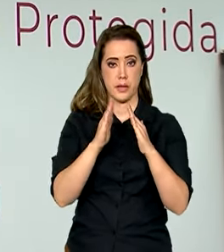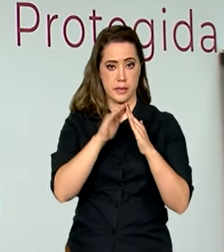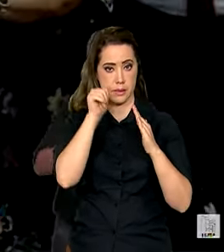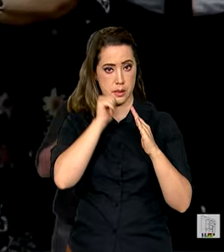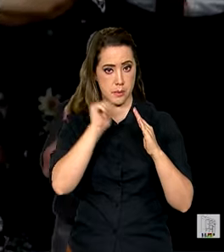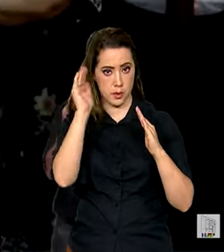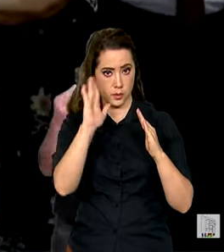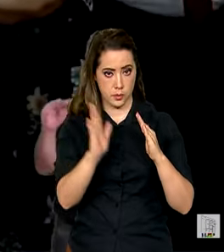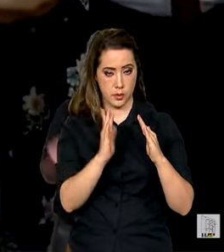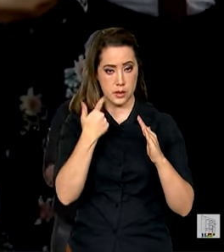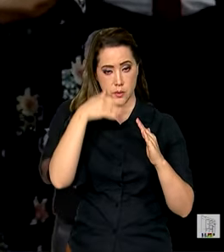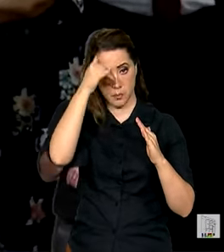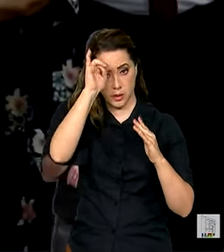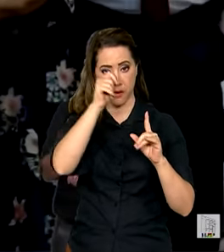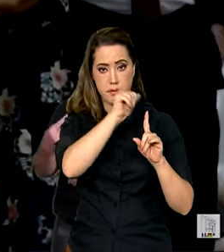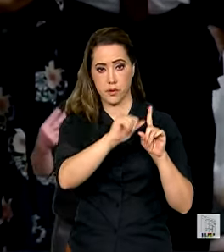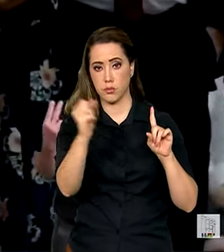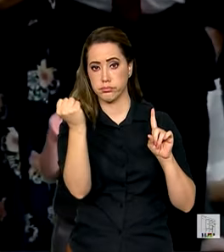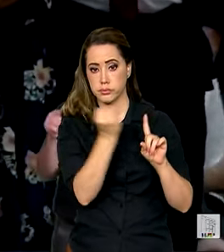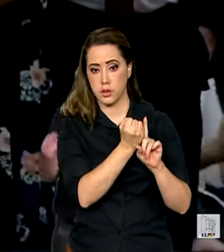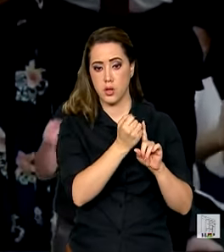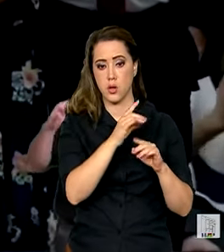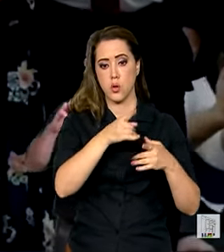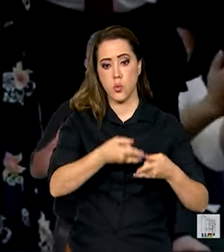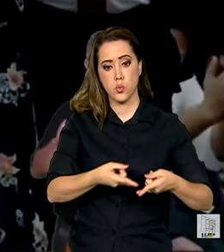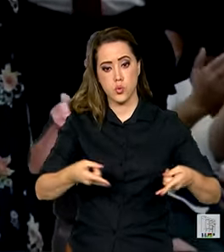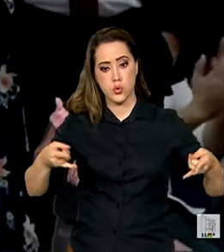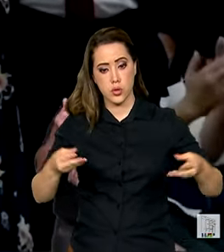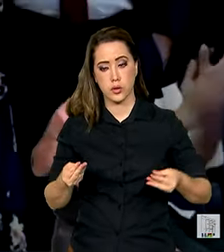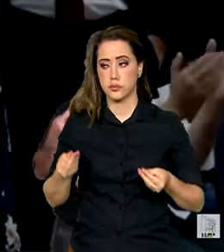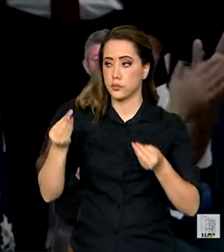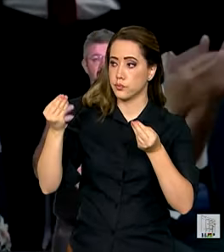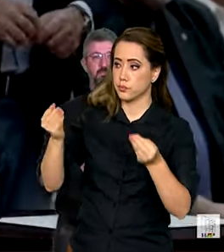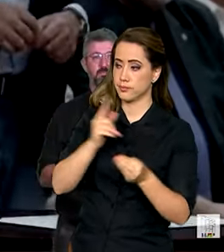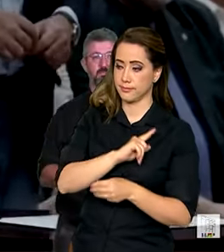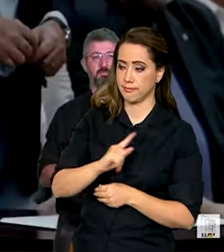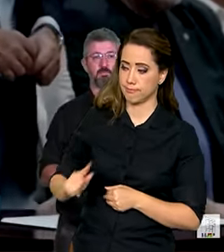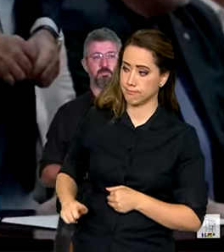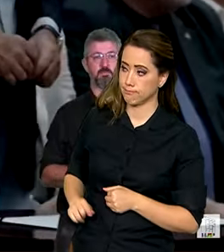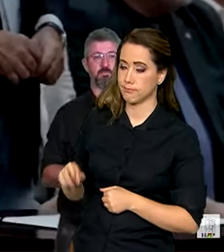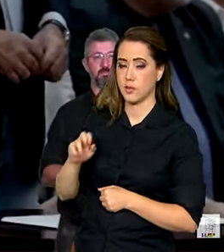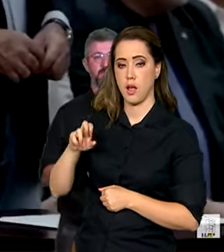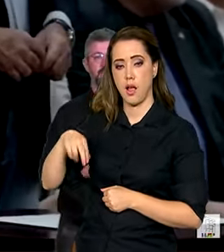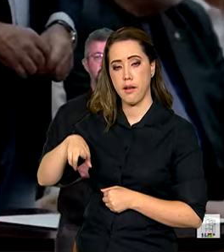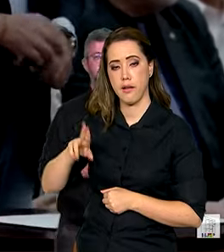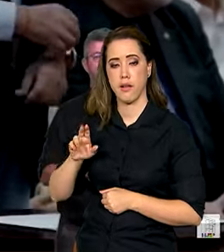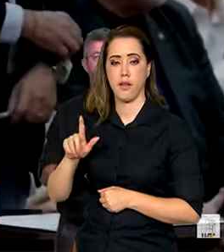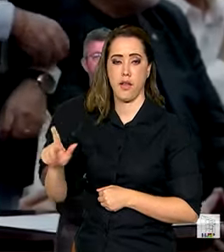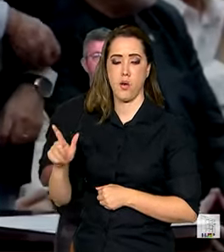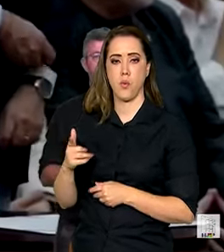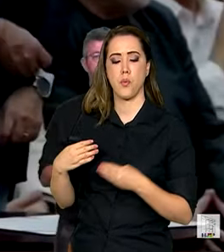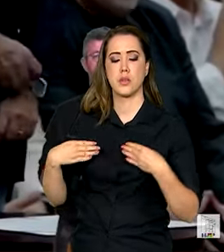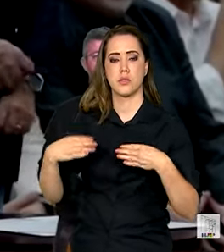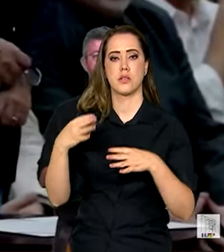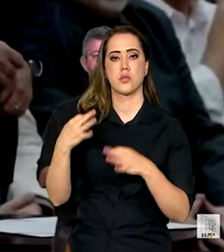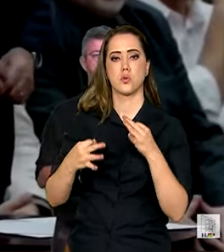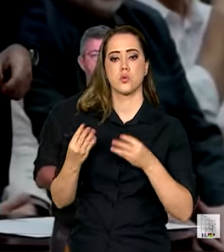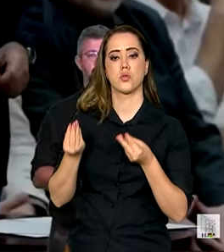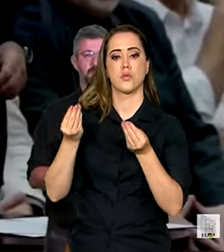feminicídio. Além do cheque simbólico entregue à governadora Raquel Lira, o Ministério da Justiça doou também